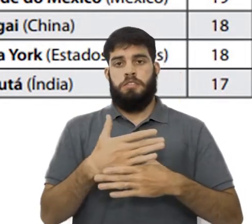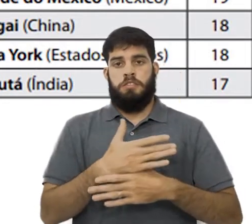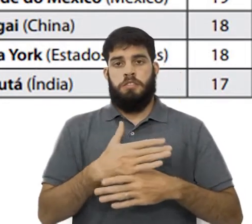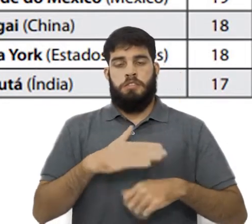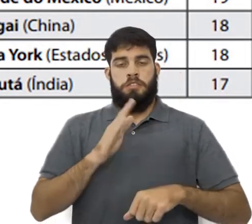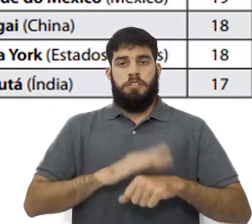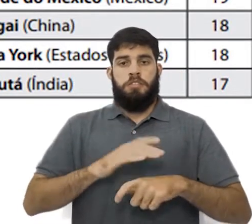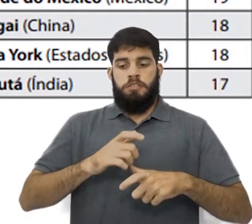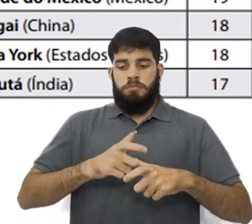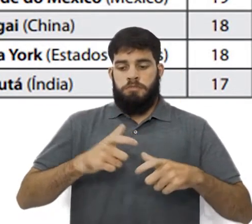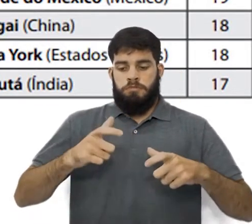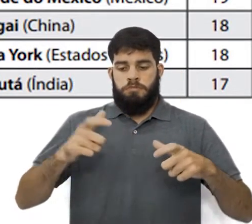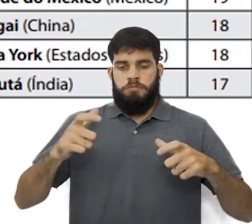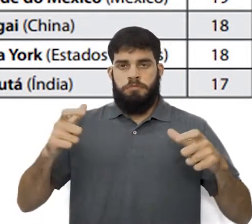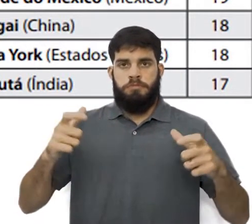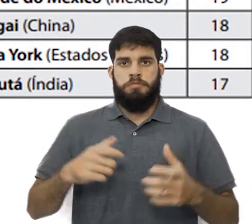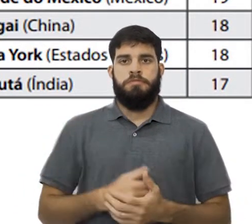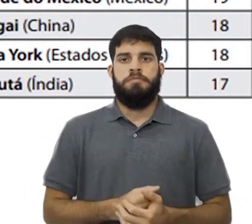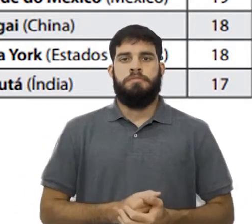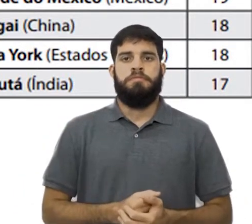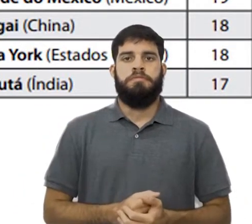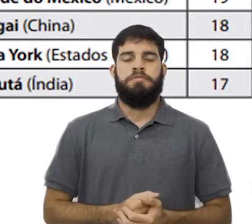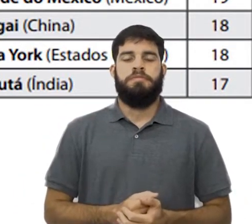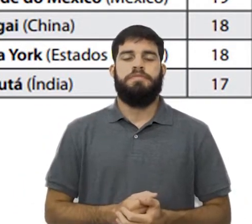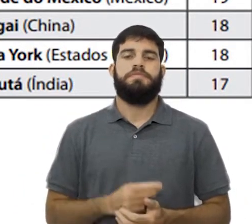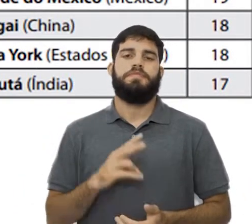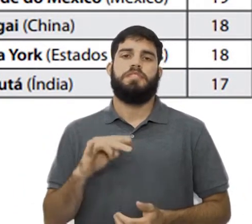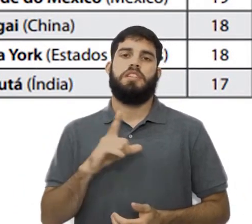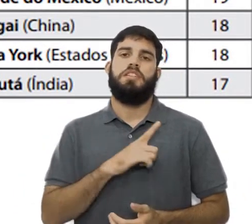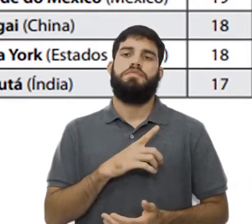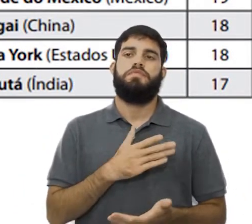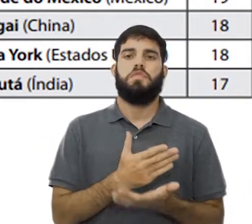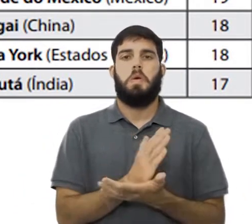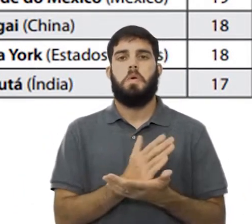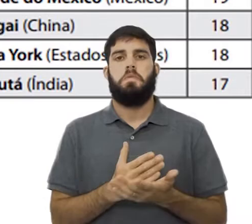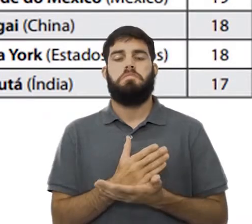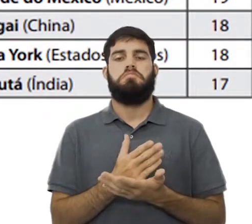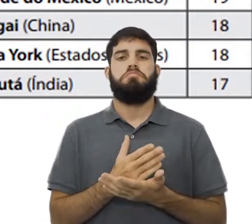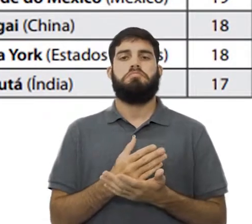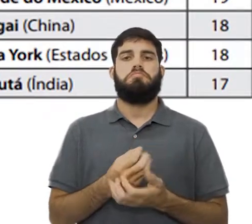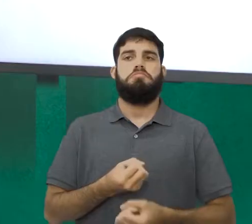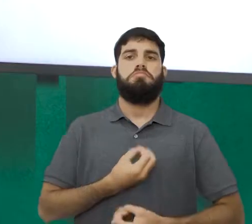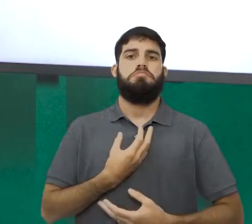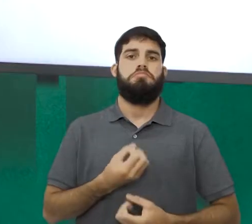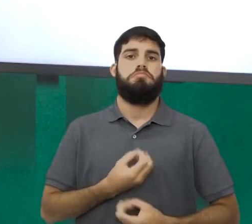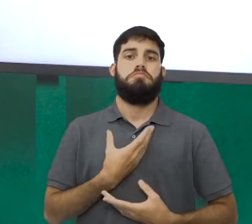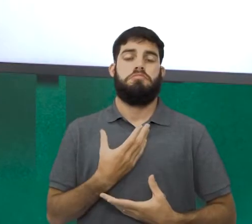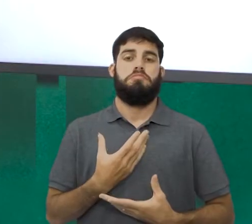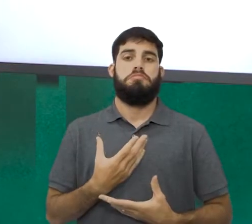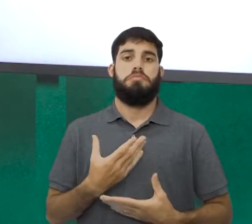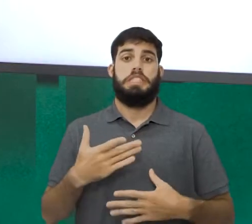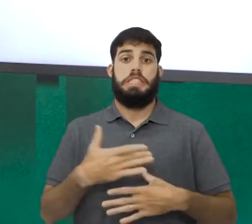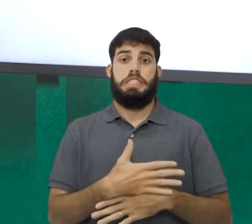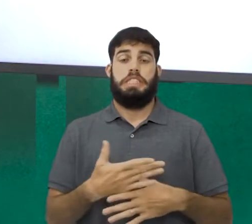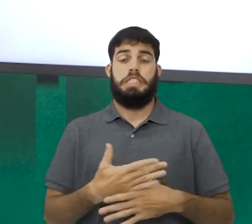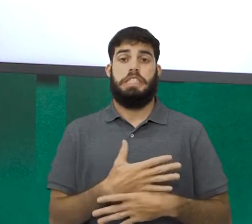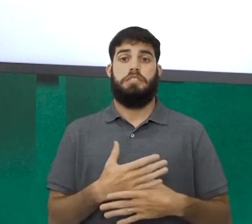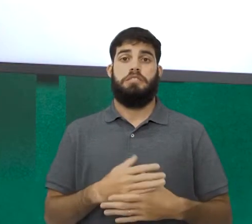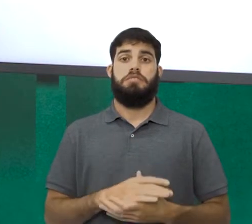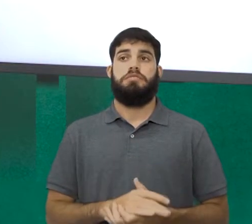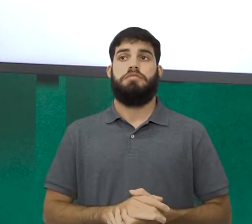populosas. Note que a gente vai usar algumas expressões aqui. Por exemplo, megacidade. Você lembra o que é